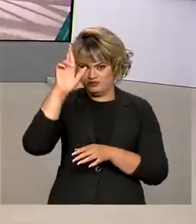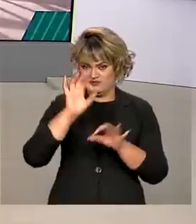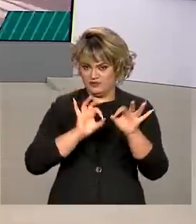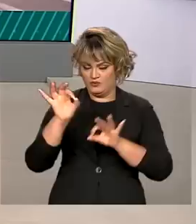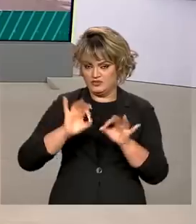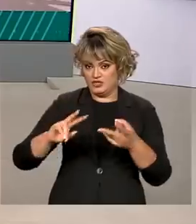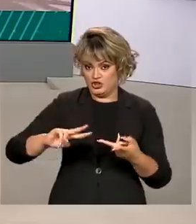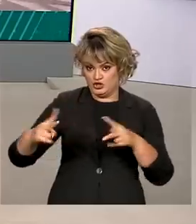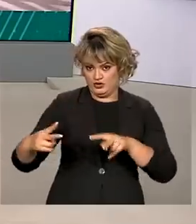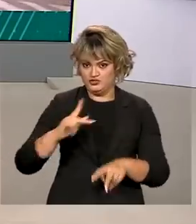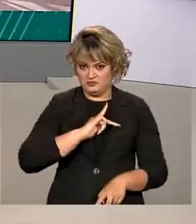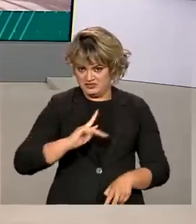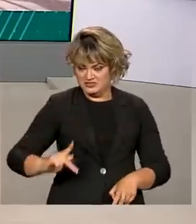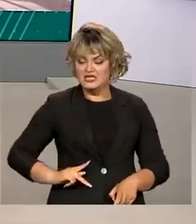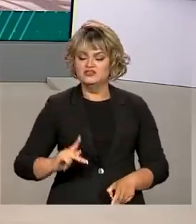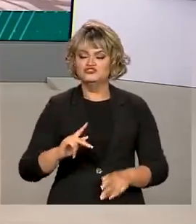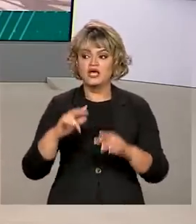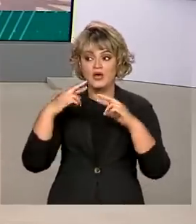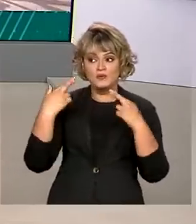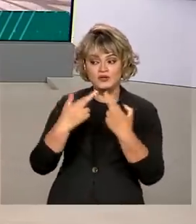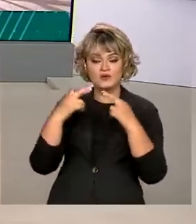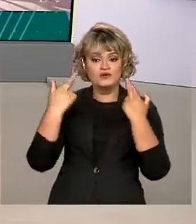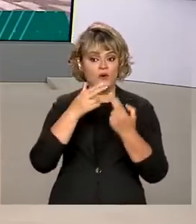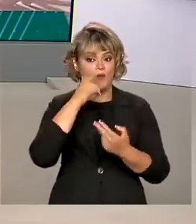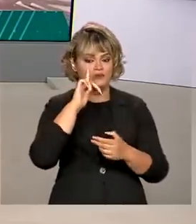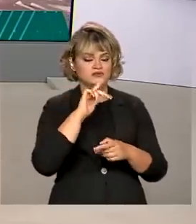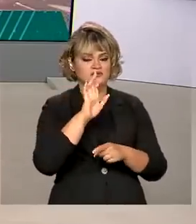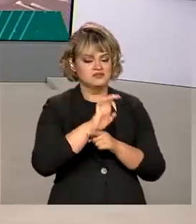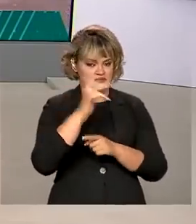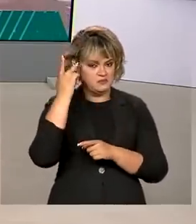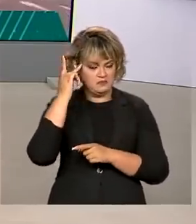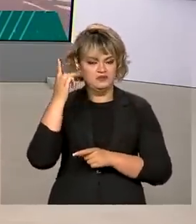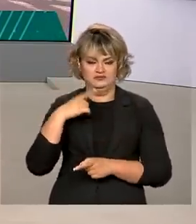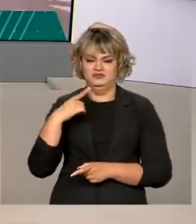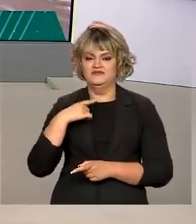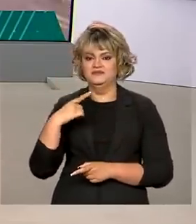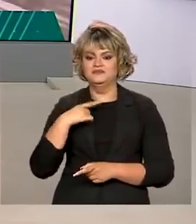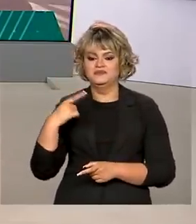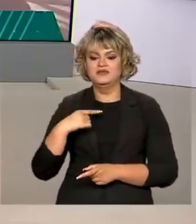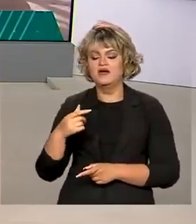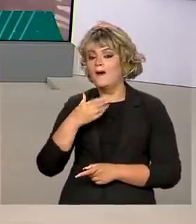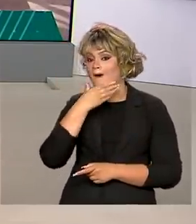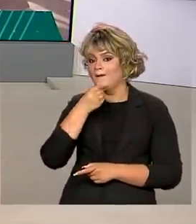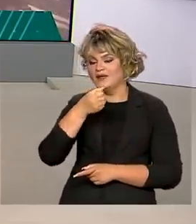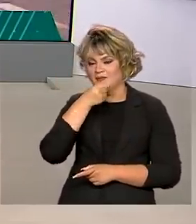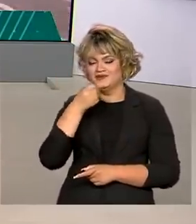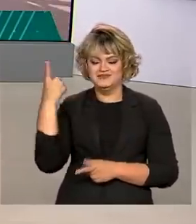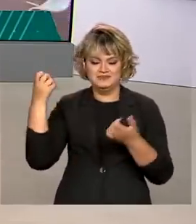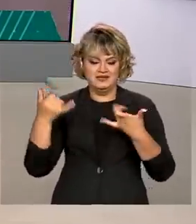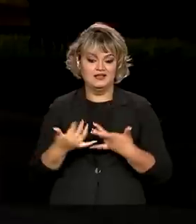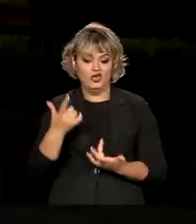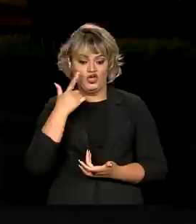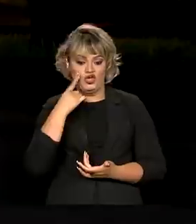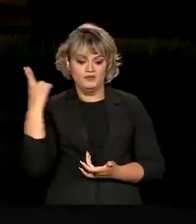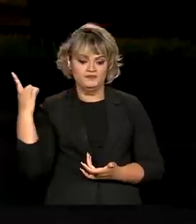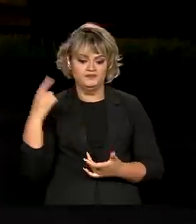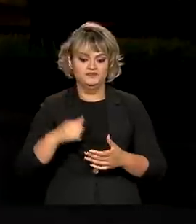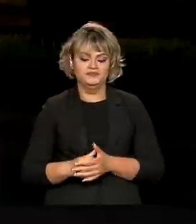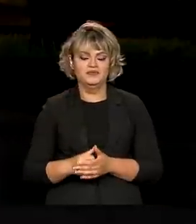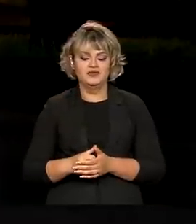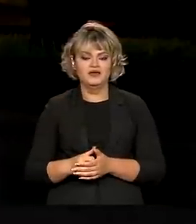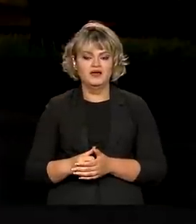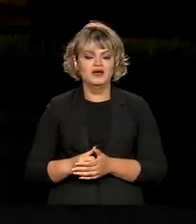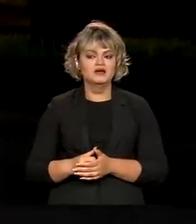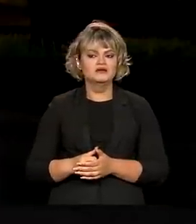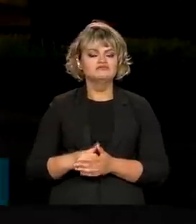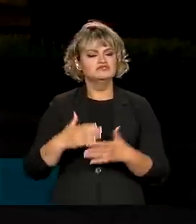eleito participou de várias reuniões ontem em São Paulo. O repórter Pablo Mundim tem as informações. Depois de